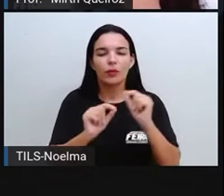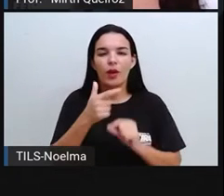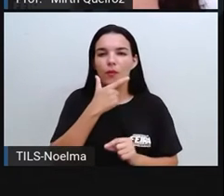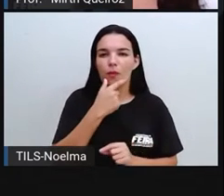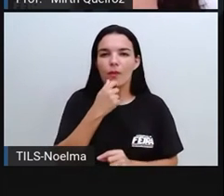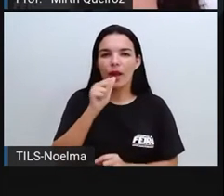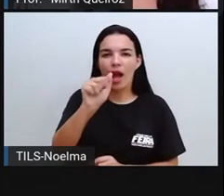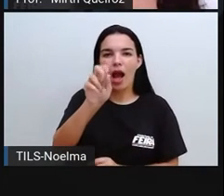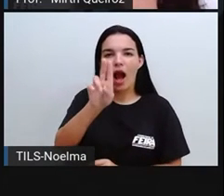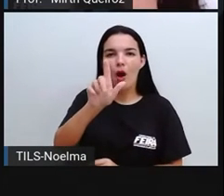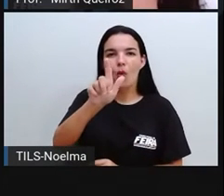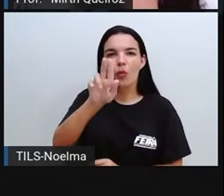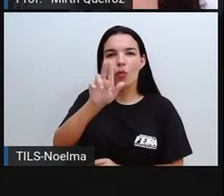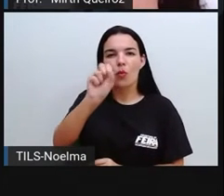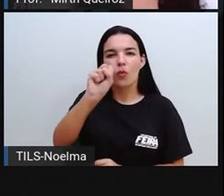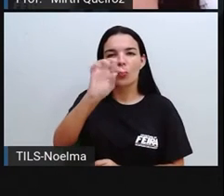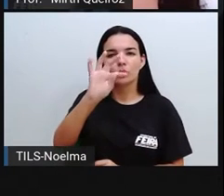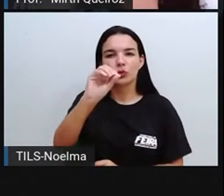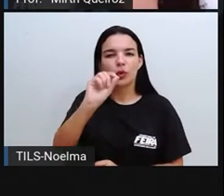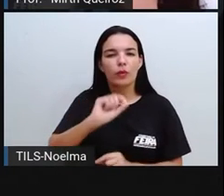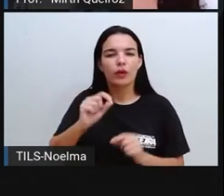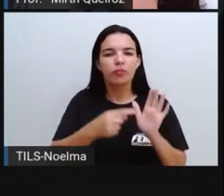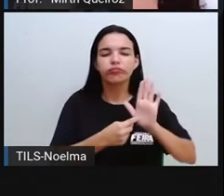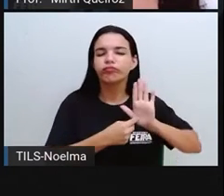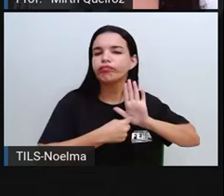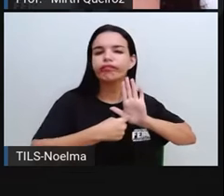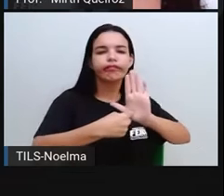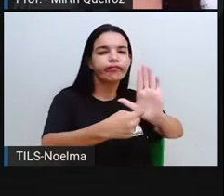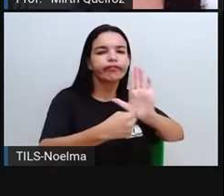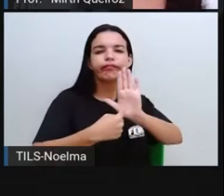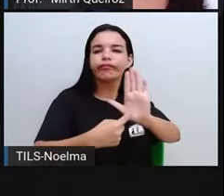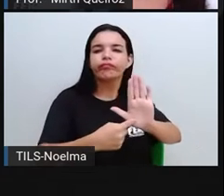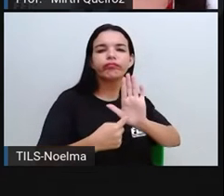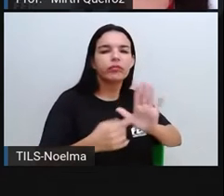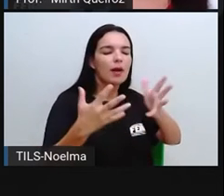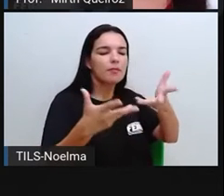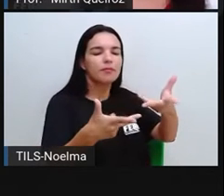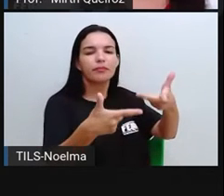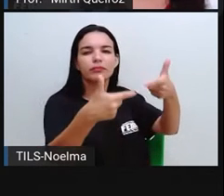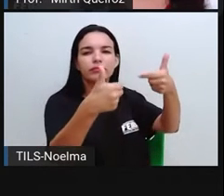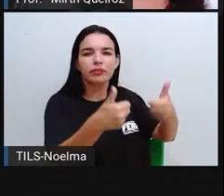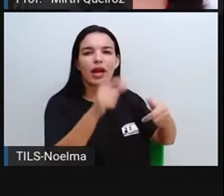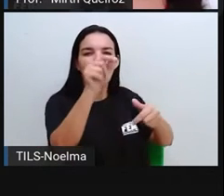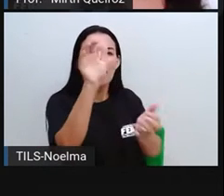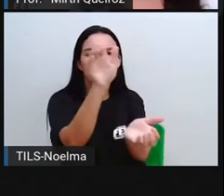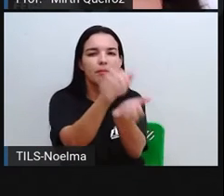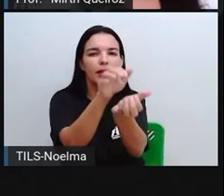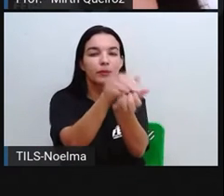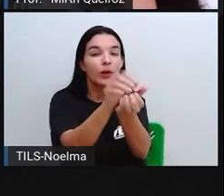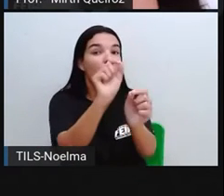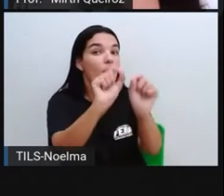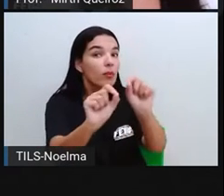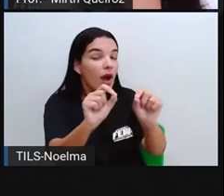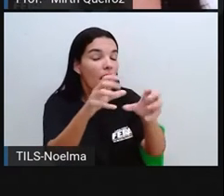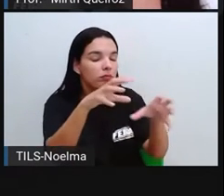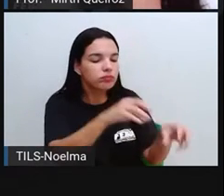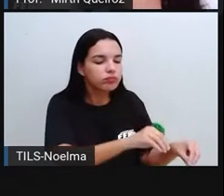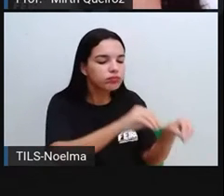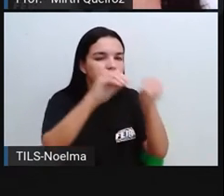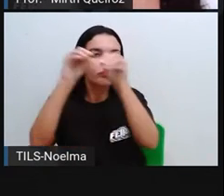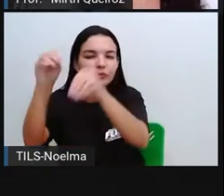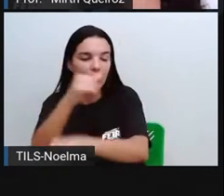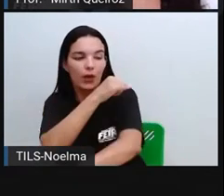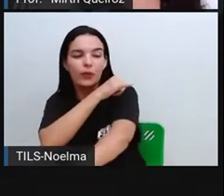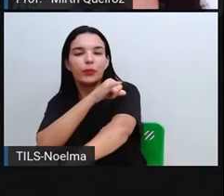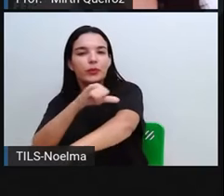para apresentar suas peças na exposição de cerâmica popular pernambucana, lá no Rio de Janeiro. E aí foi a